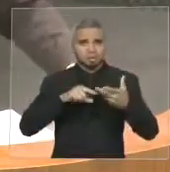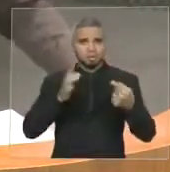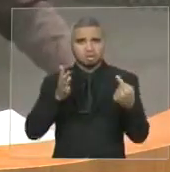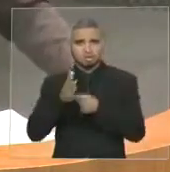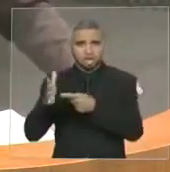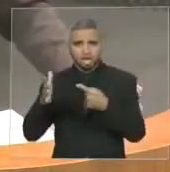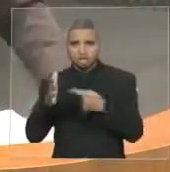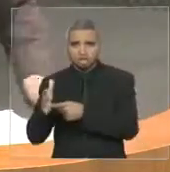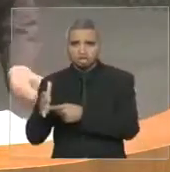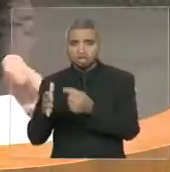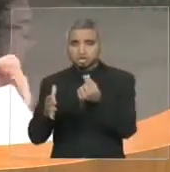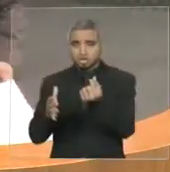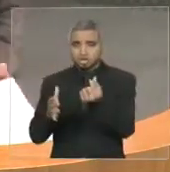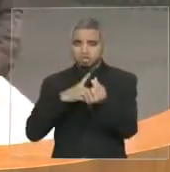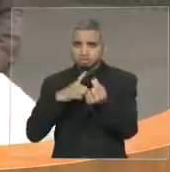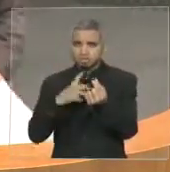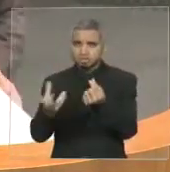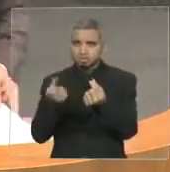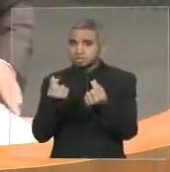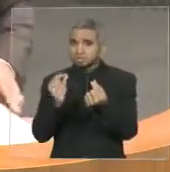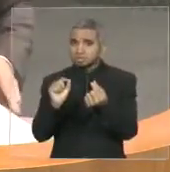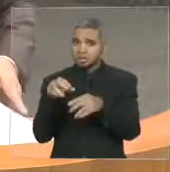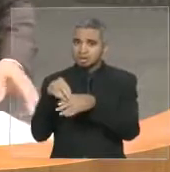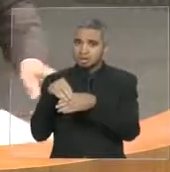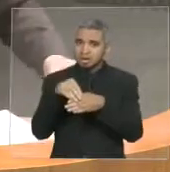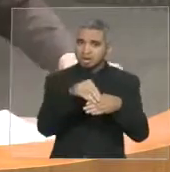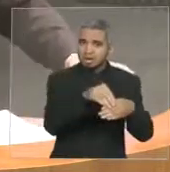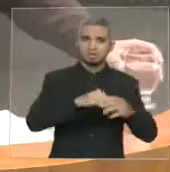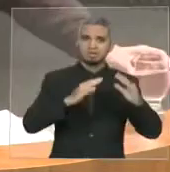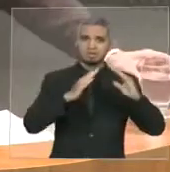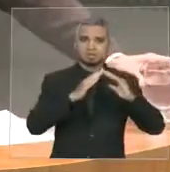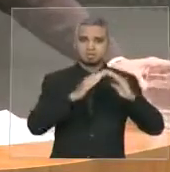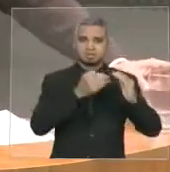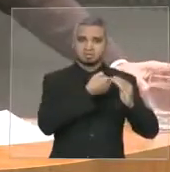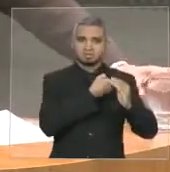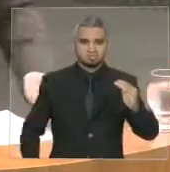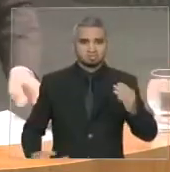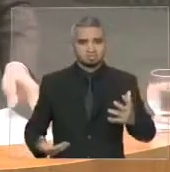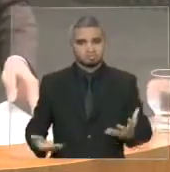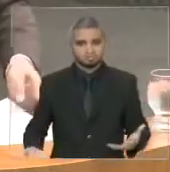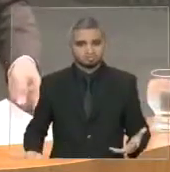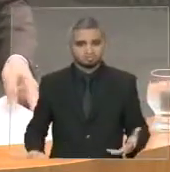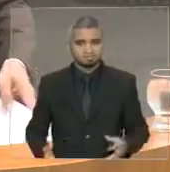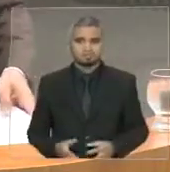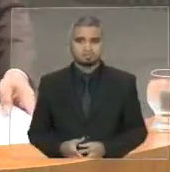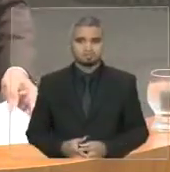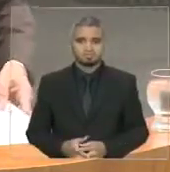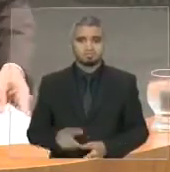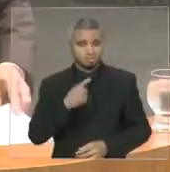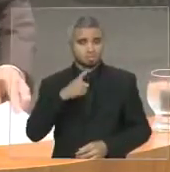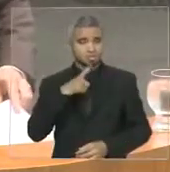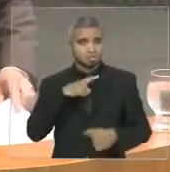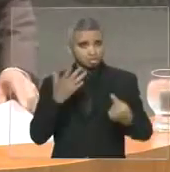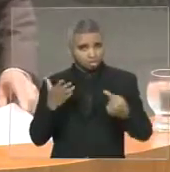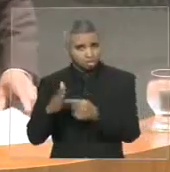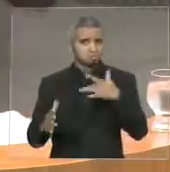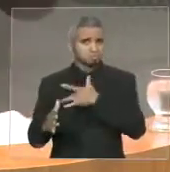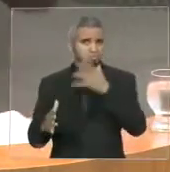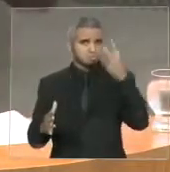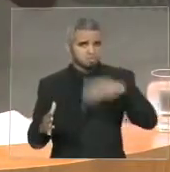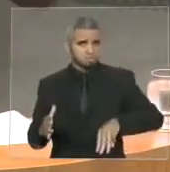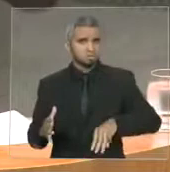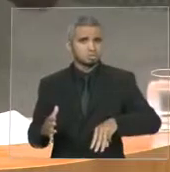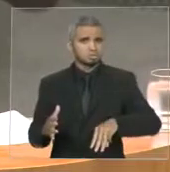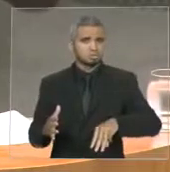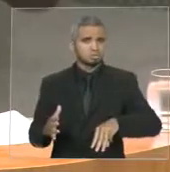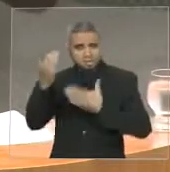Que esse dinheiro que era sacado na boca do caixa, inclusive, era levado para o Palácio dos Leões. Senhoras e senhores, nós temos uma denúncia gravíssima na saúde do Estado do Maranhão.